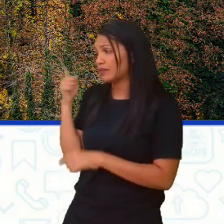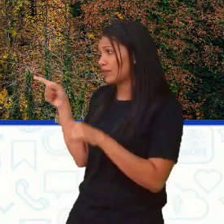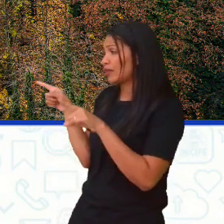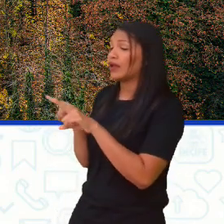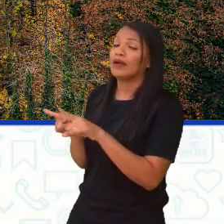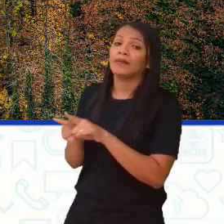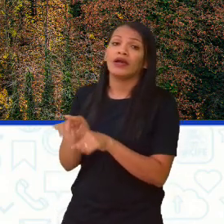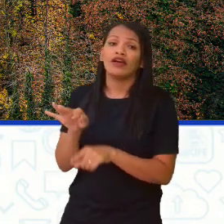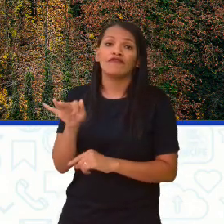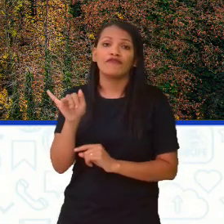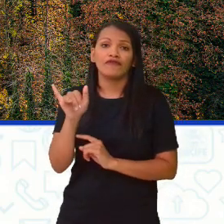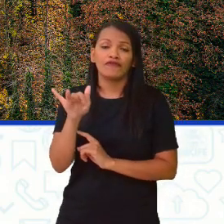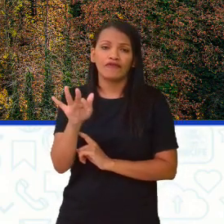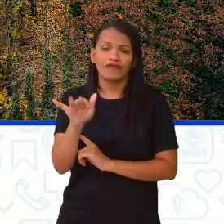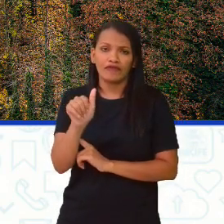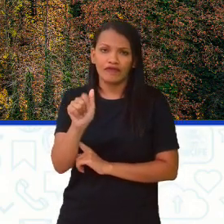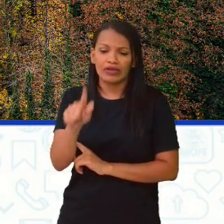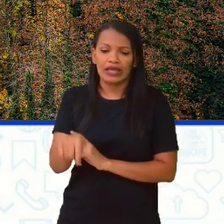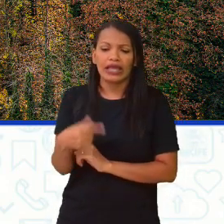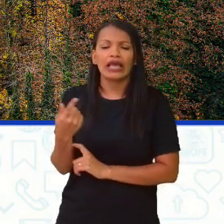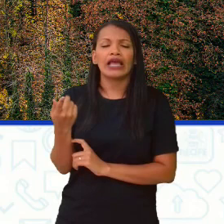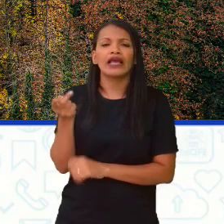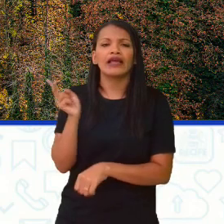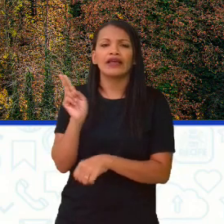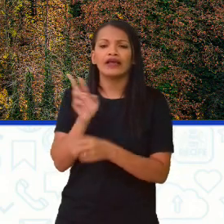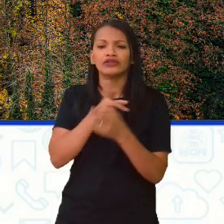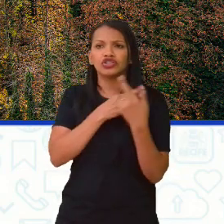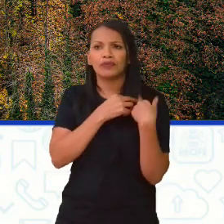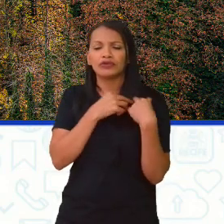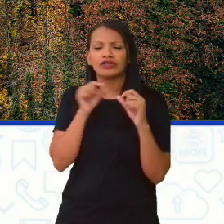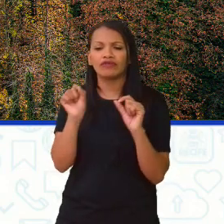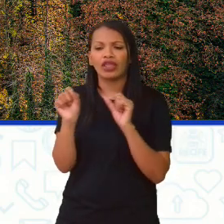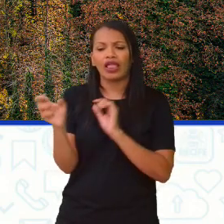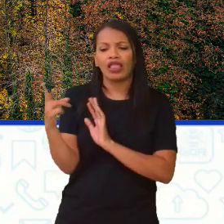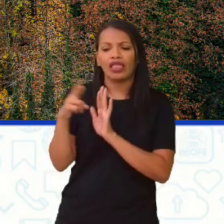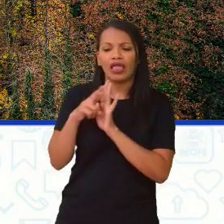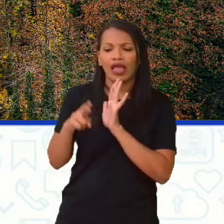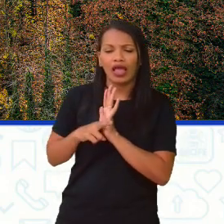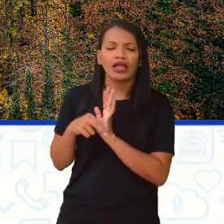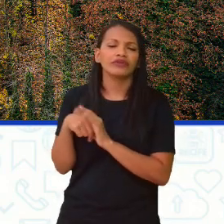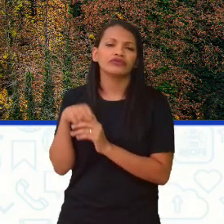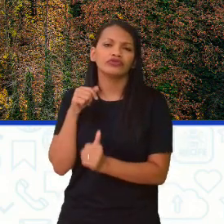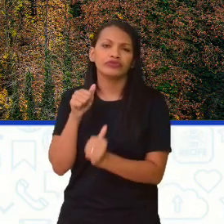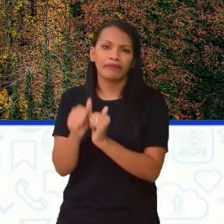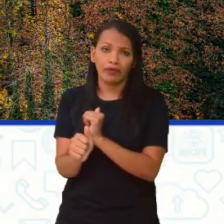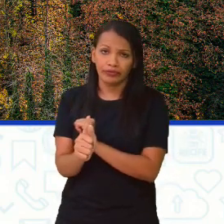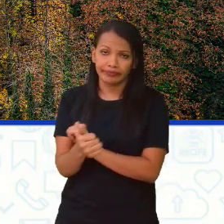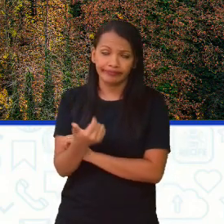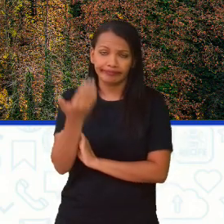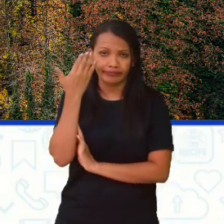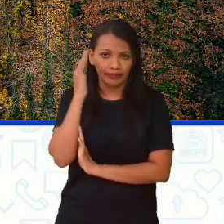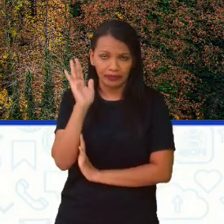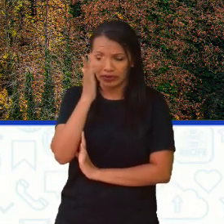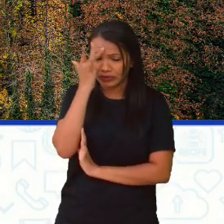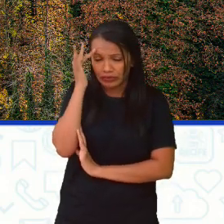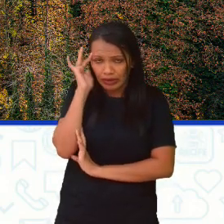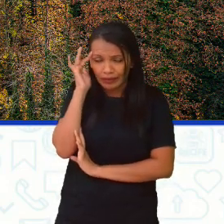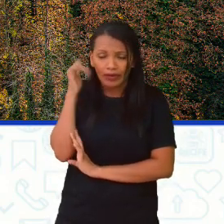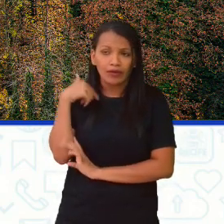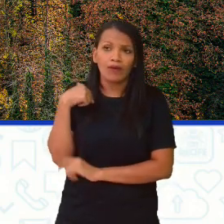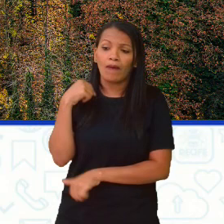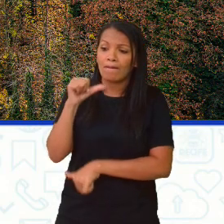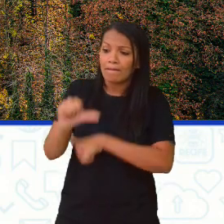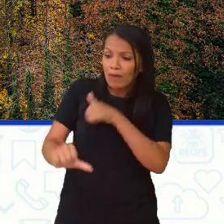responsável pelo estabelecimento das regras do esporte. Talvez aí muita gente não saiba disso, né? Então, qualquer mudança